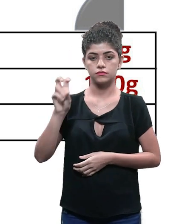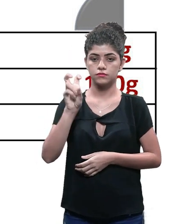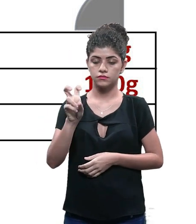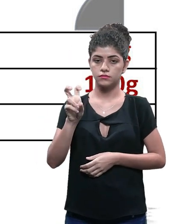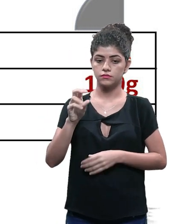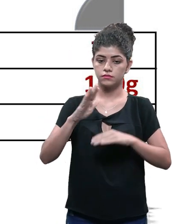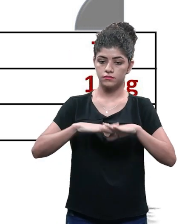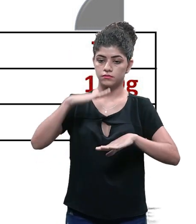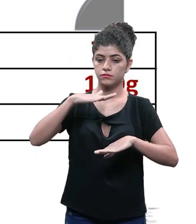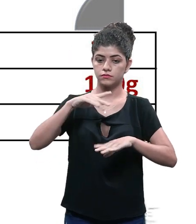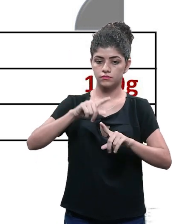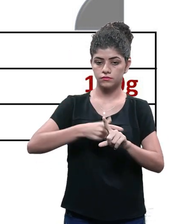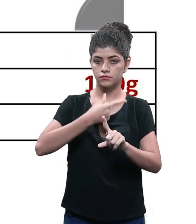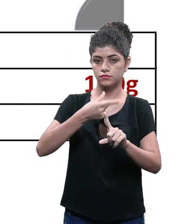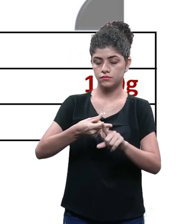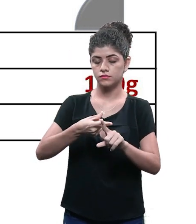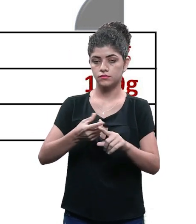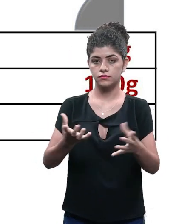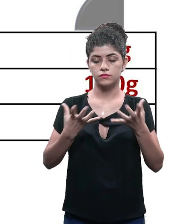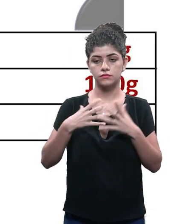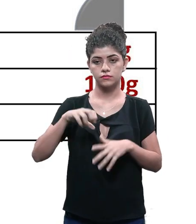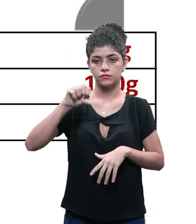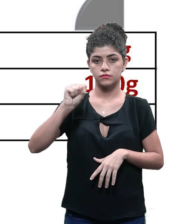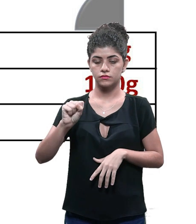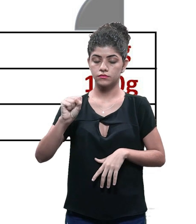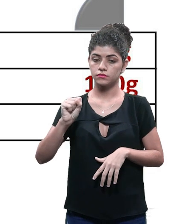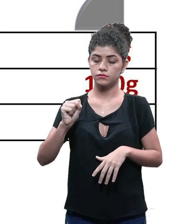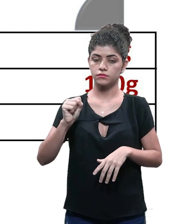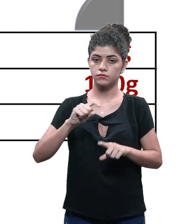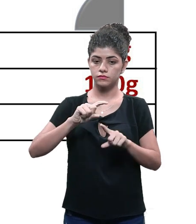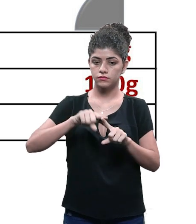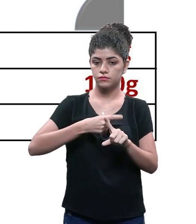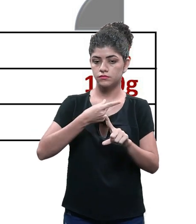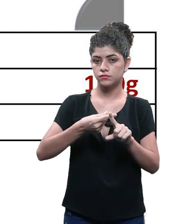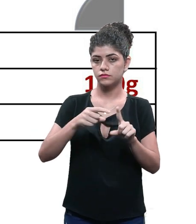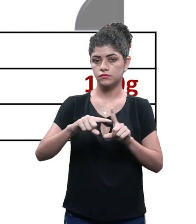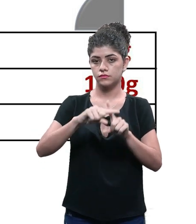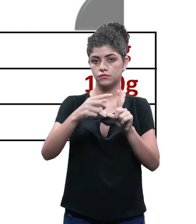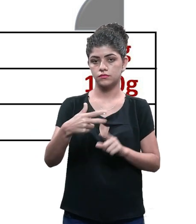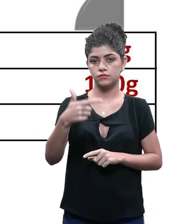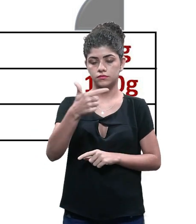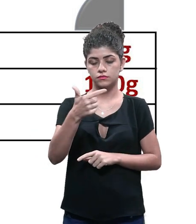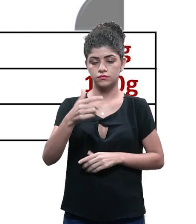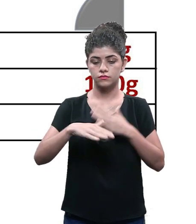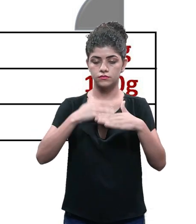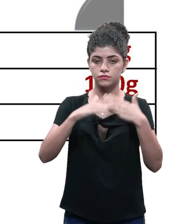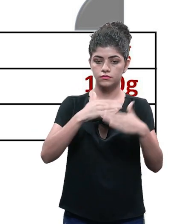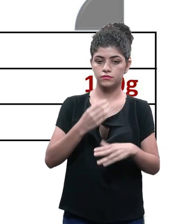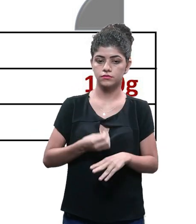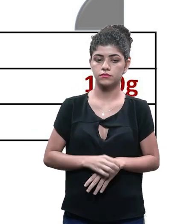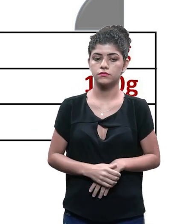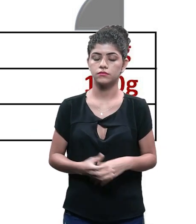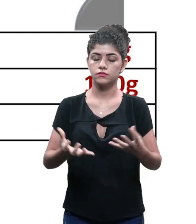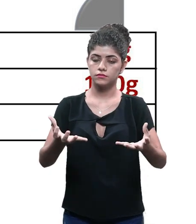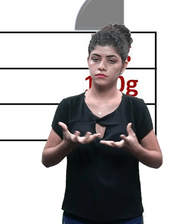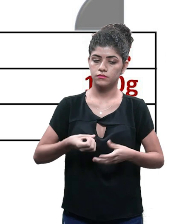usar a medida de cima Se eu dobro eu quero em vez de ser 4 pessoas eu quero 8 porções Eu vou multiplicar por 2 e vou dobrando